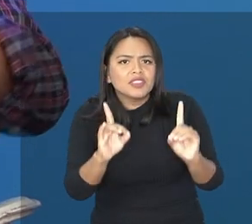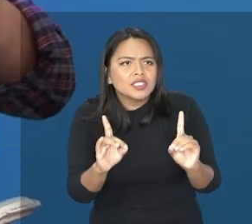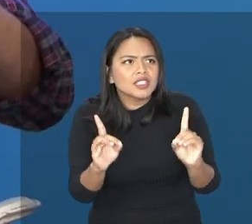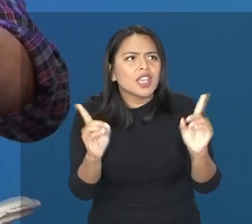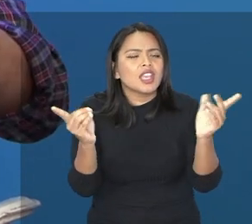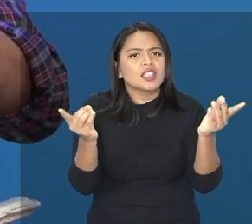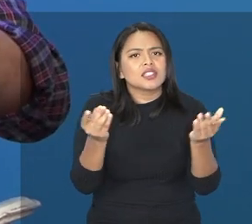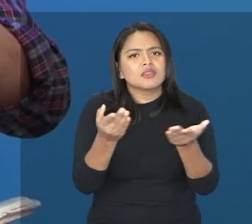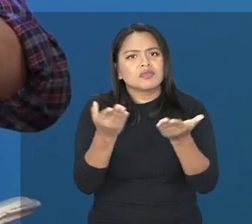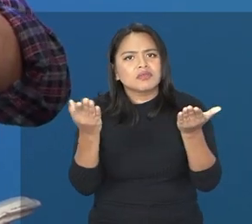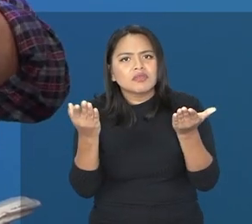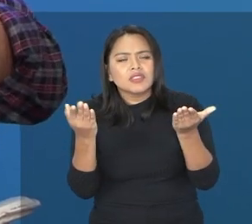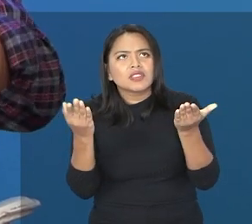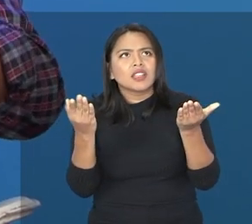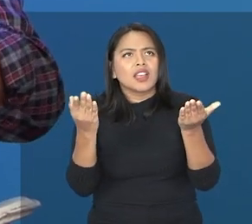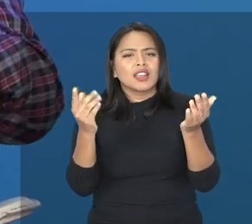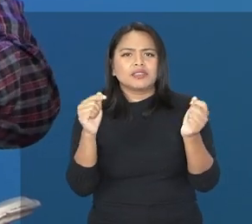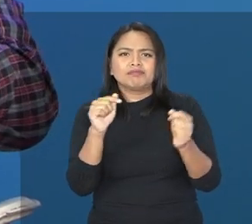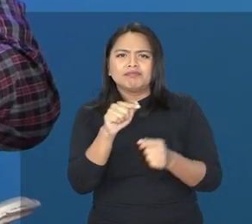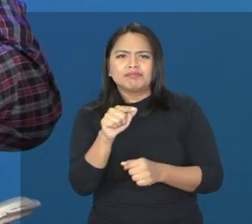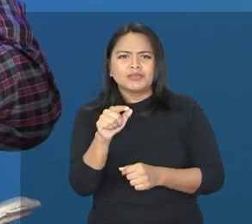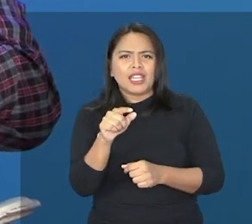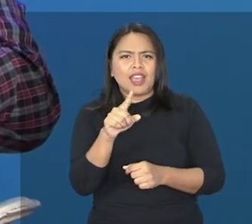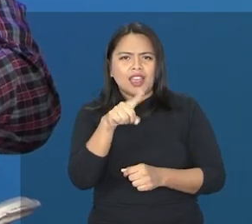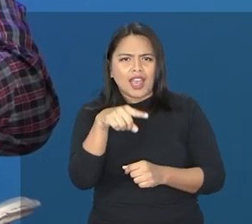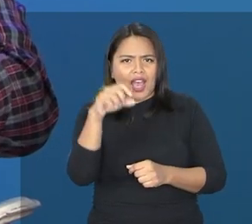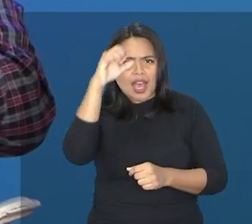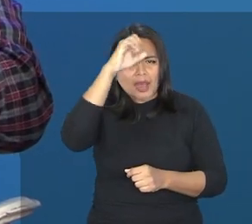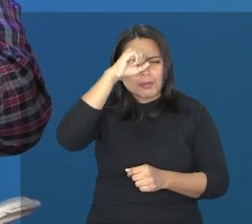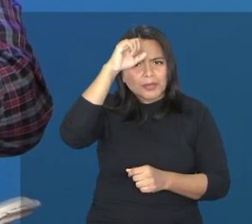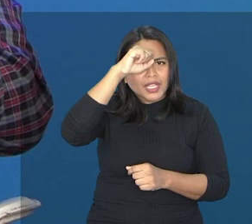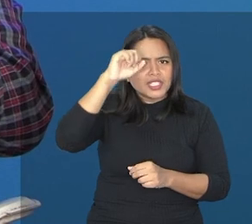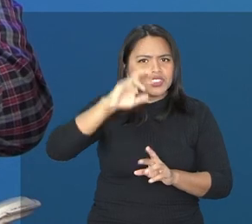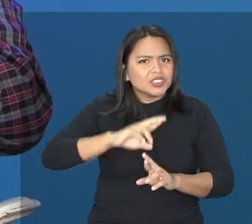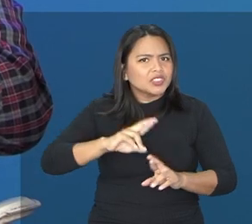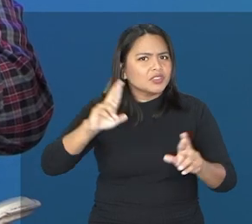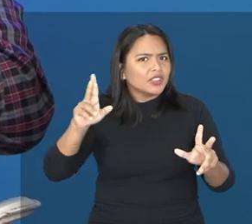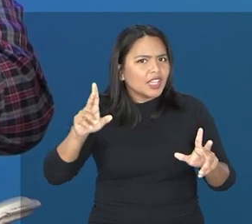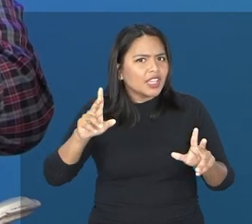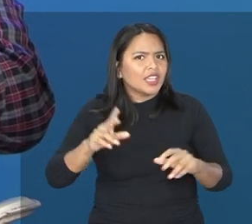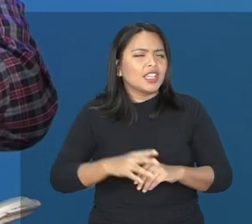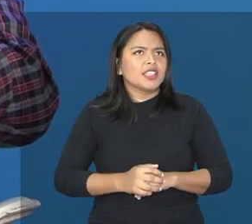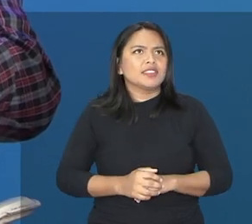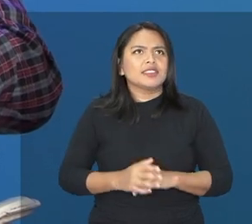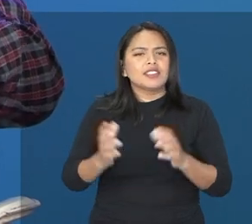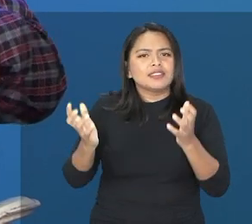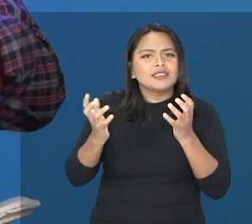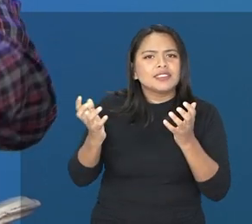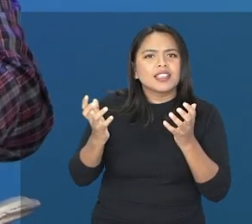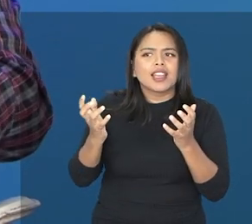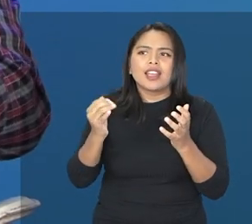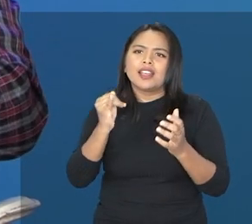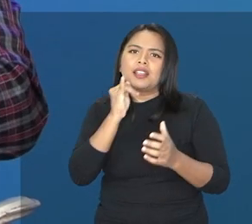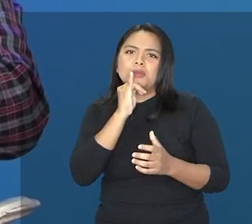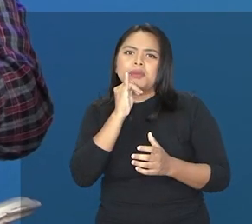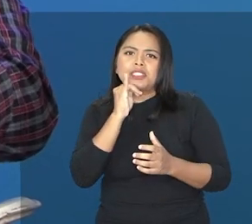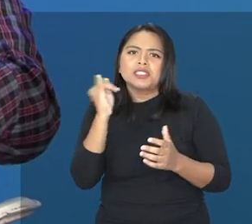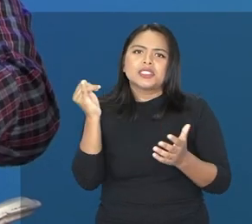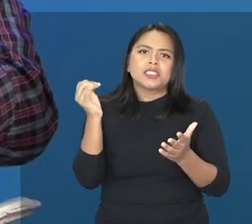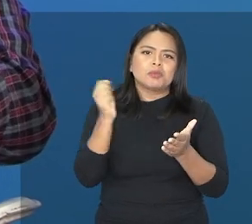deficiência. Você notou em casa que o filho ele é especial, ele aprende de forma diferenciada, que ele requer